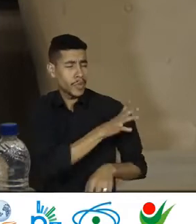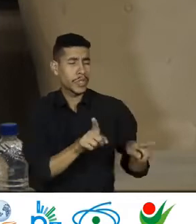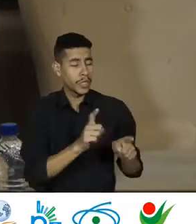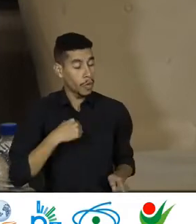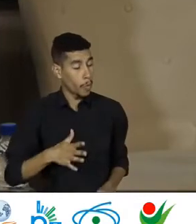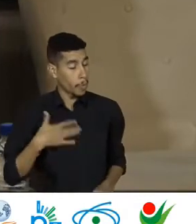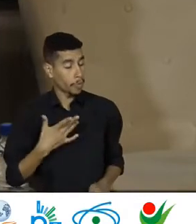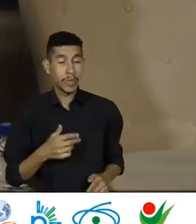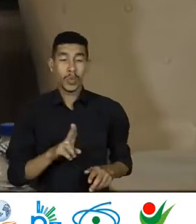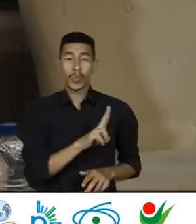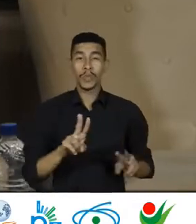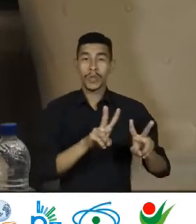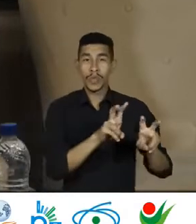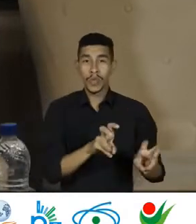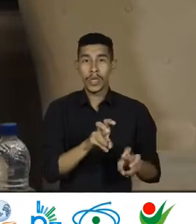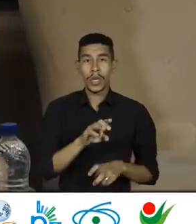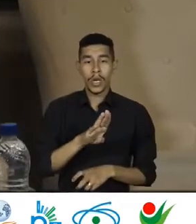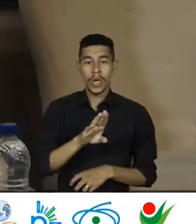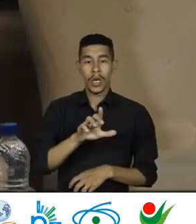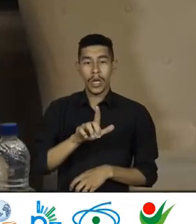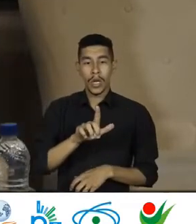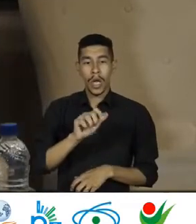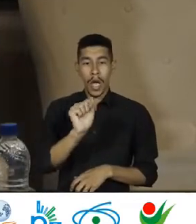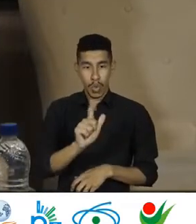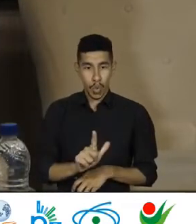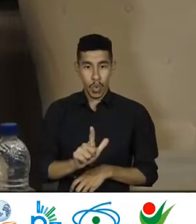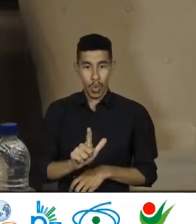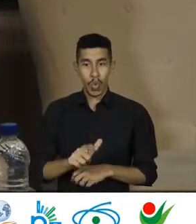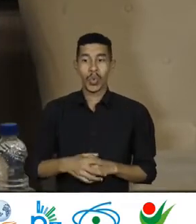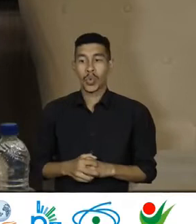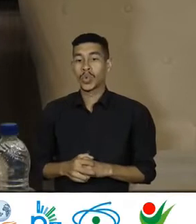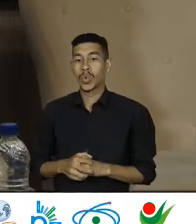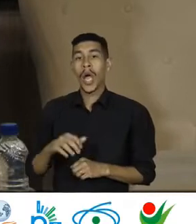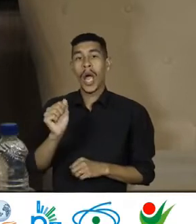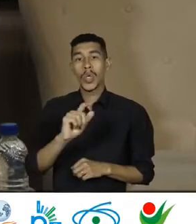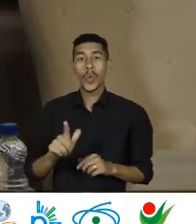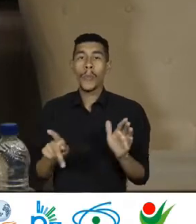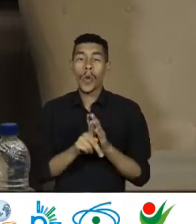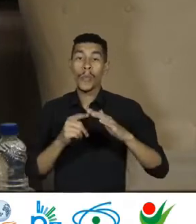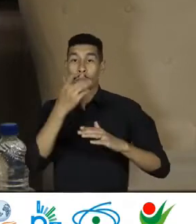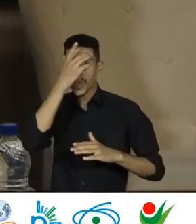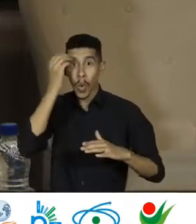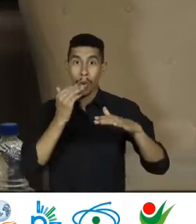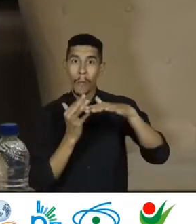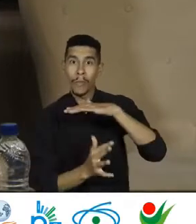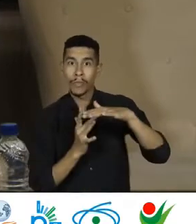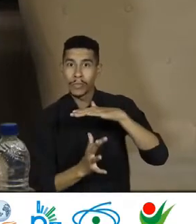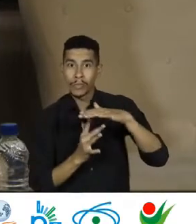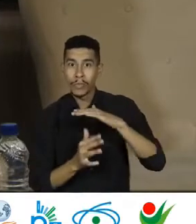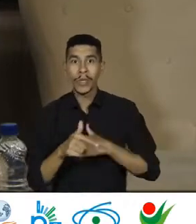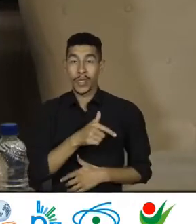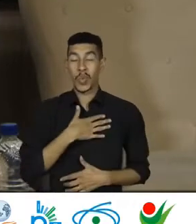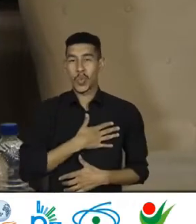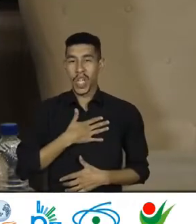dá o título de Blues Refugee Blues É o Blues dos Refugiados Ele gostava de música negra norte